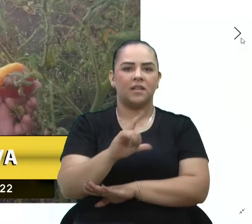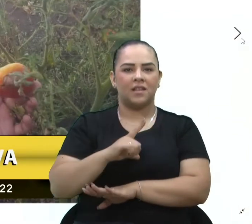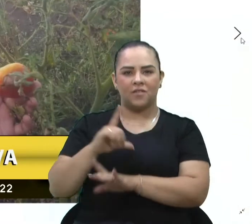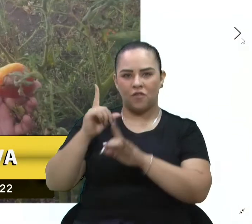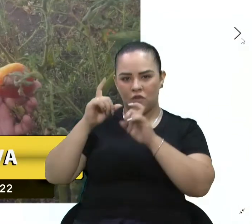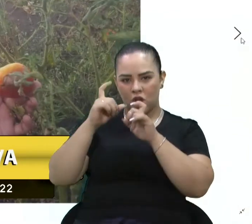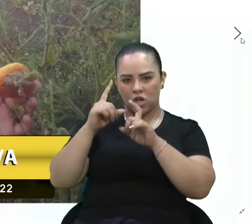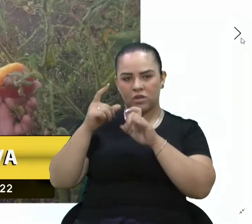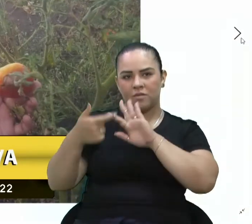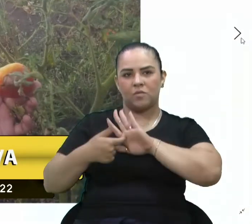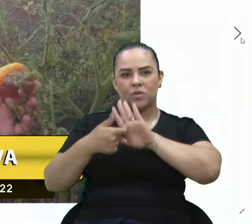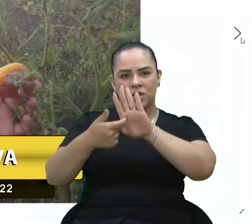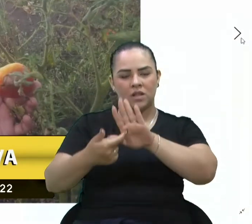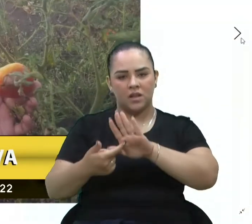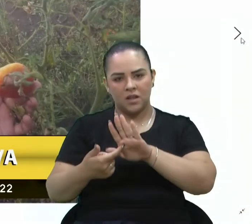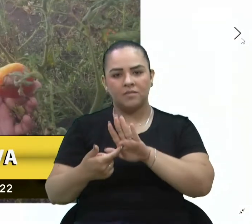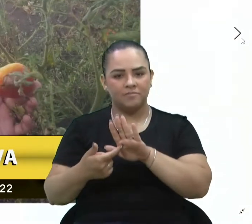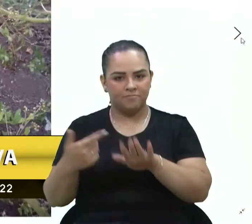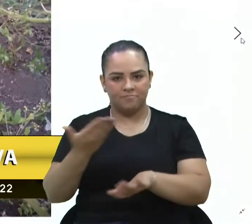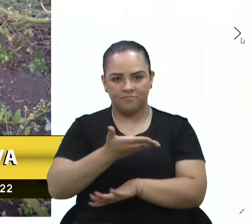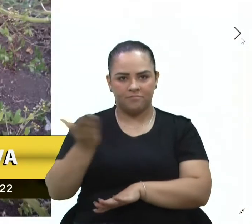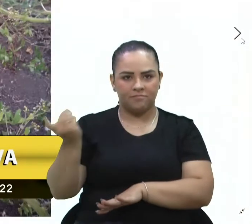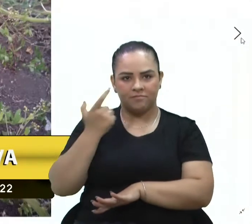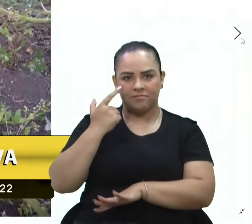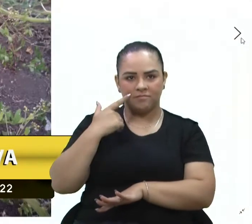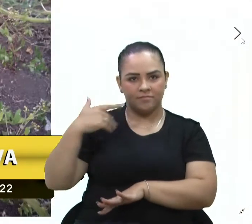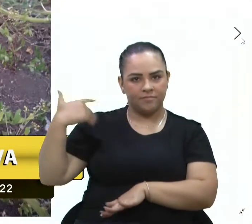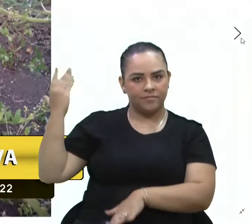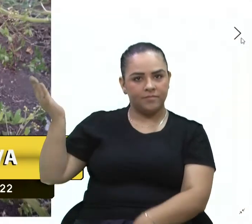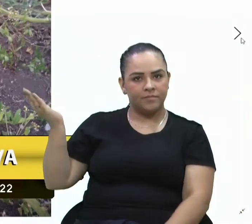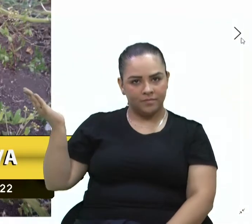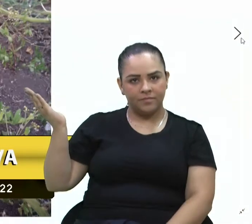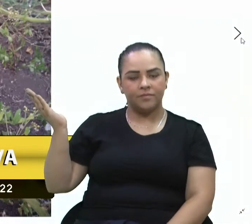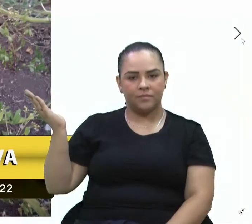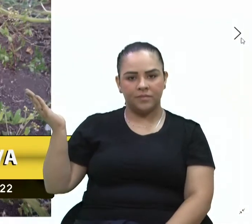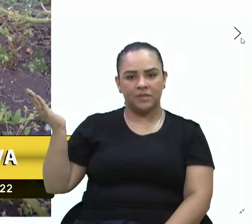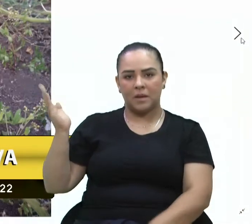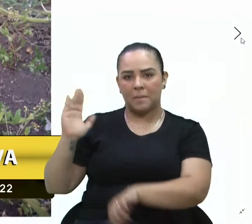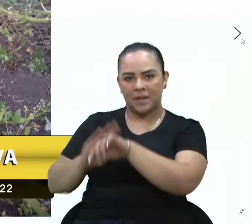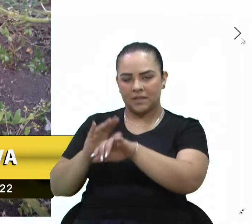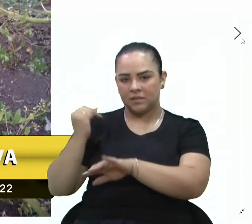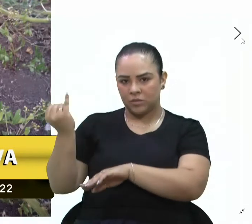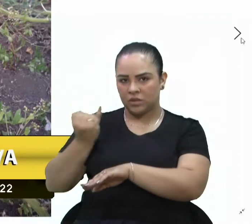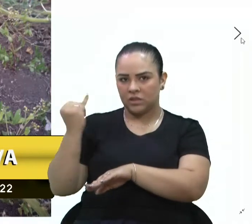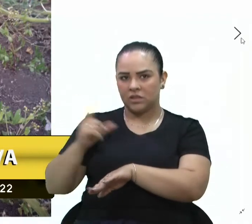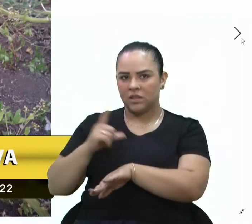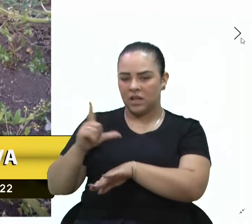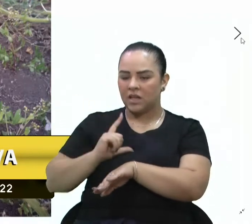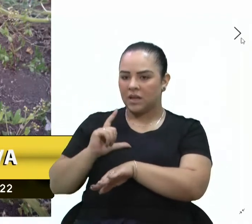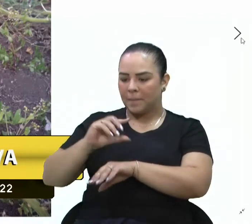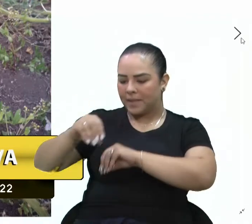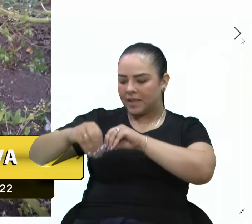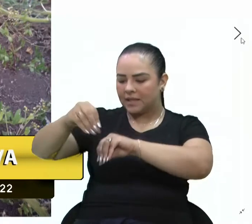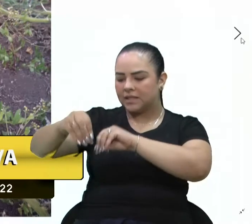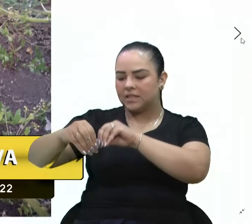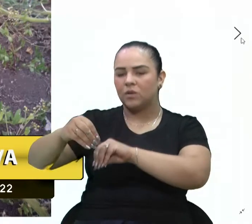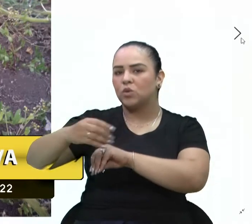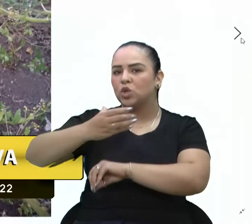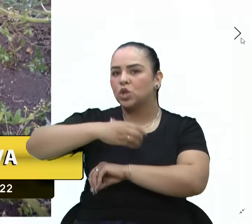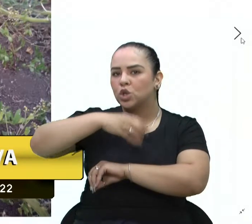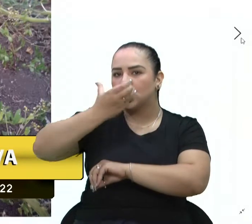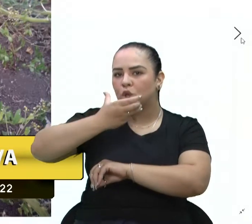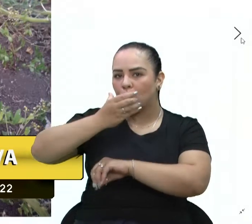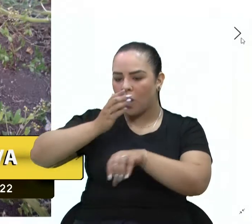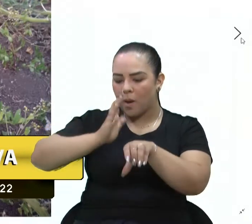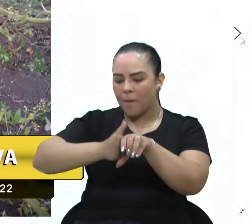prioridade às fotos da cena exibida no telão, que acho que aí é a mais importante no momento. Plantações de tomate destruídas, aonde